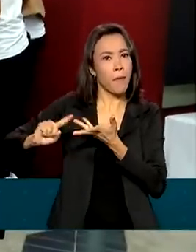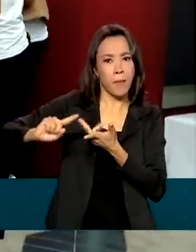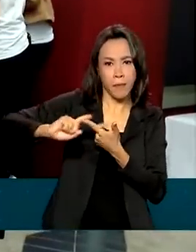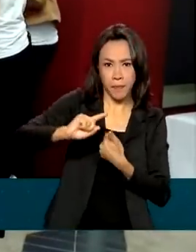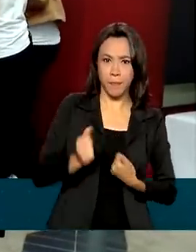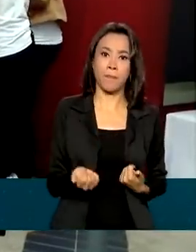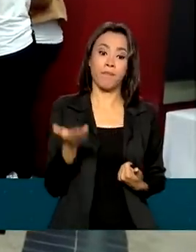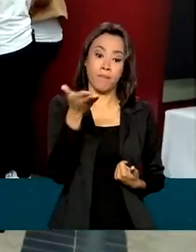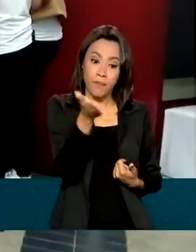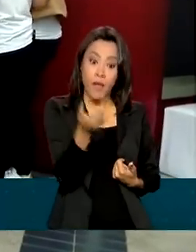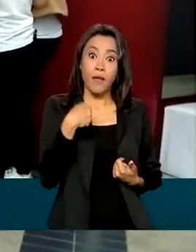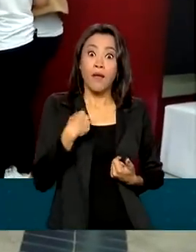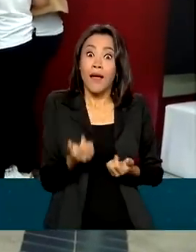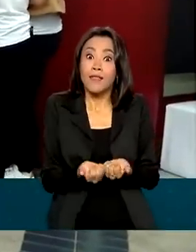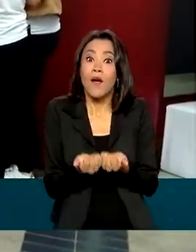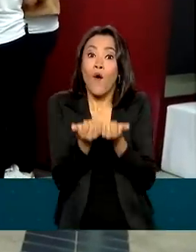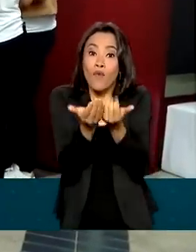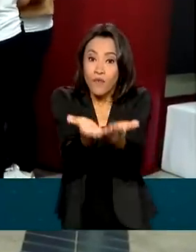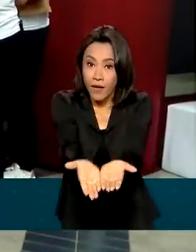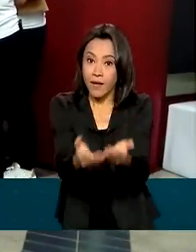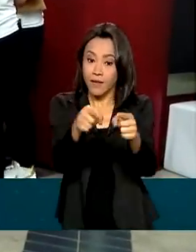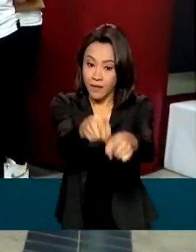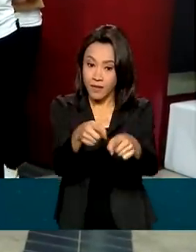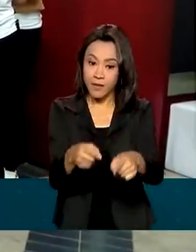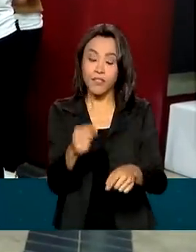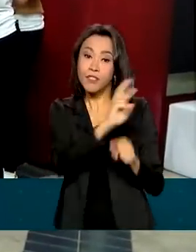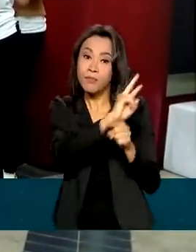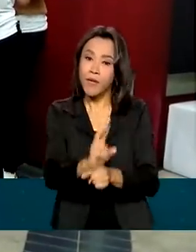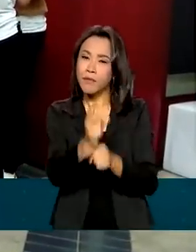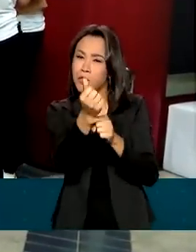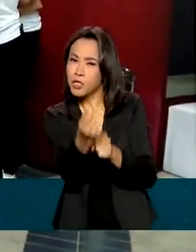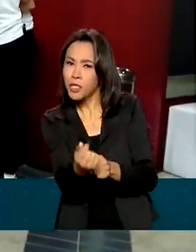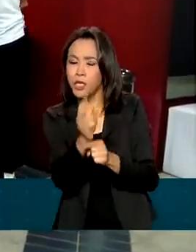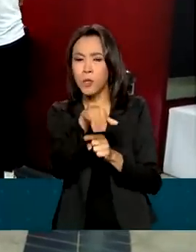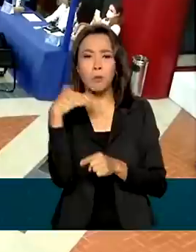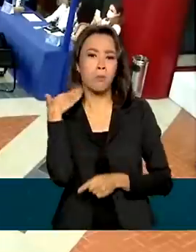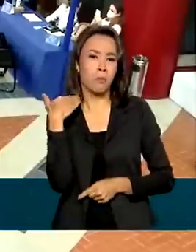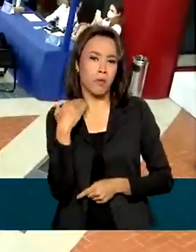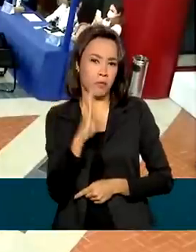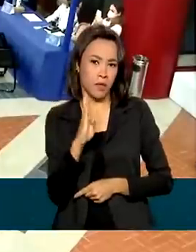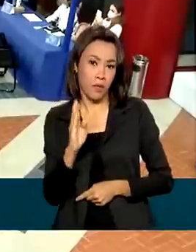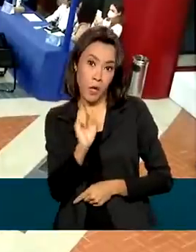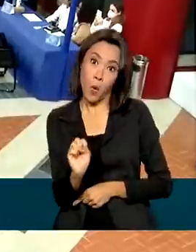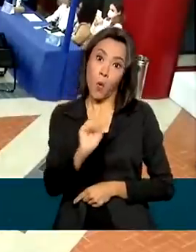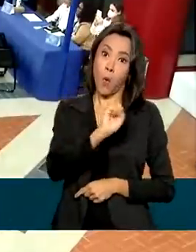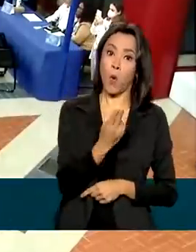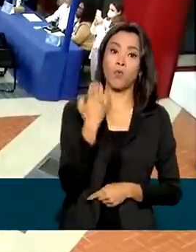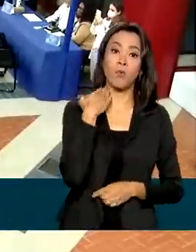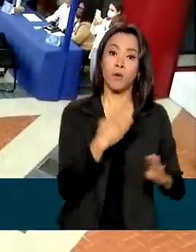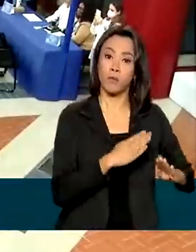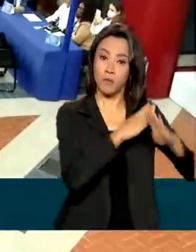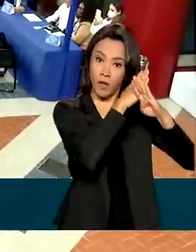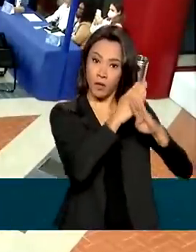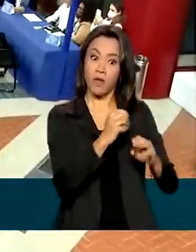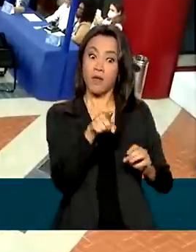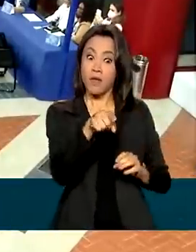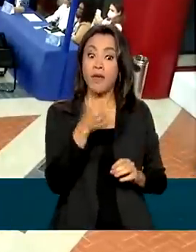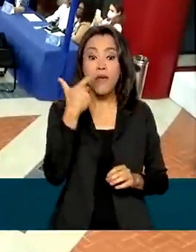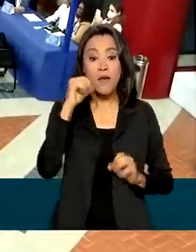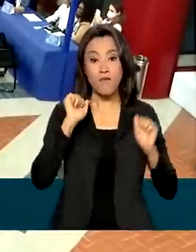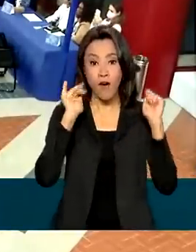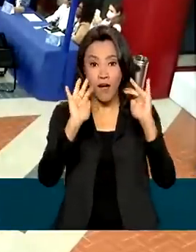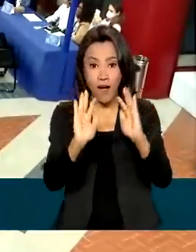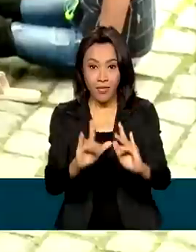ofertas de crédito disponíveis no Banco do Brasil ou na Caixa Econômica Federal, quem esteve no evento também pôde receber